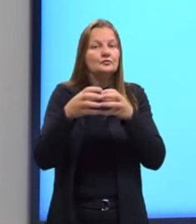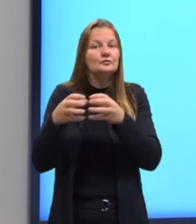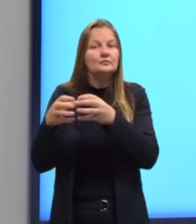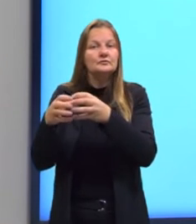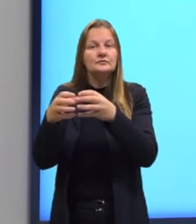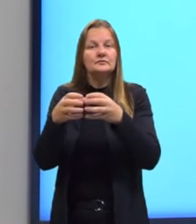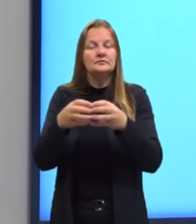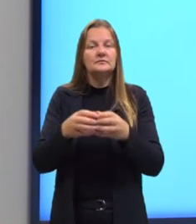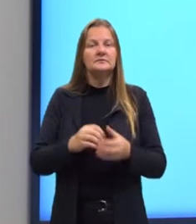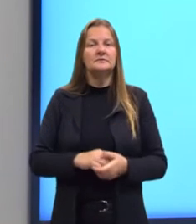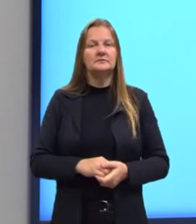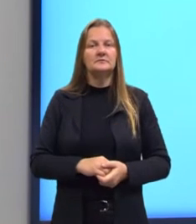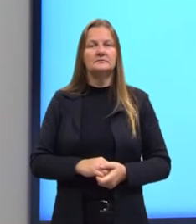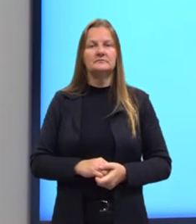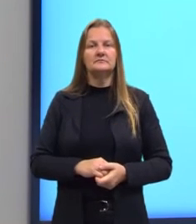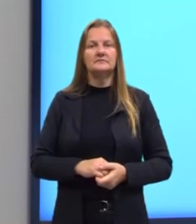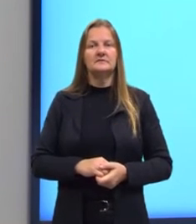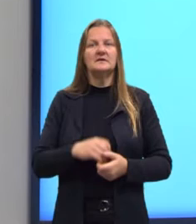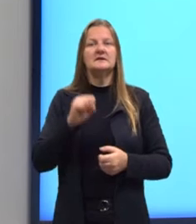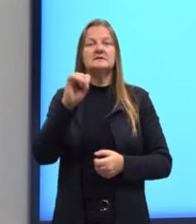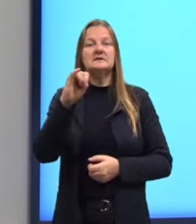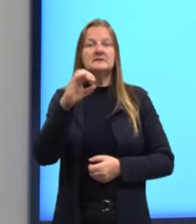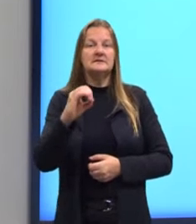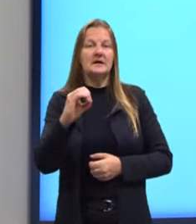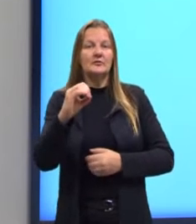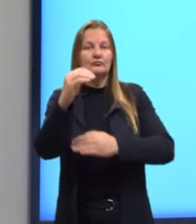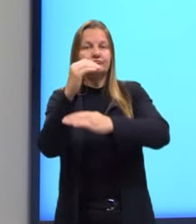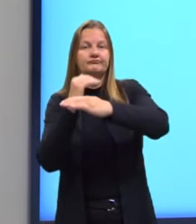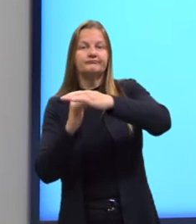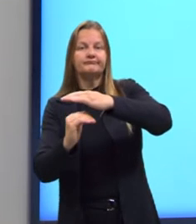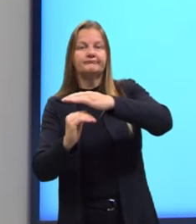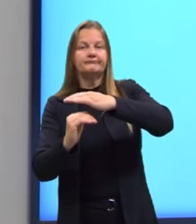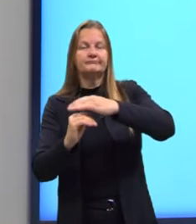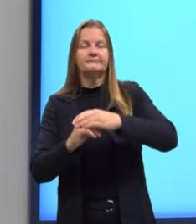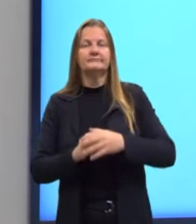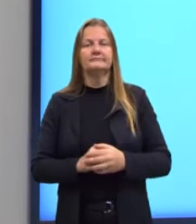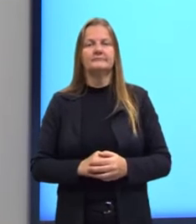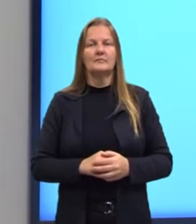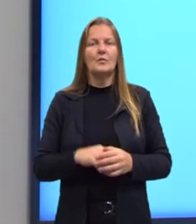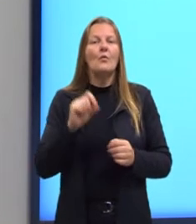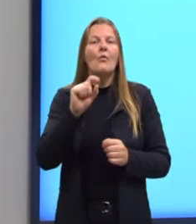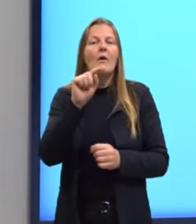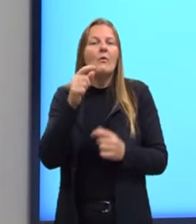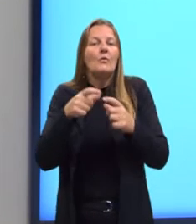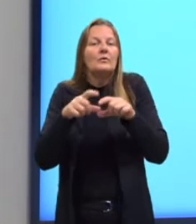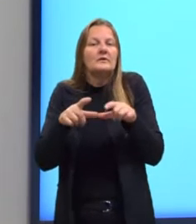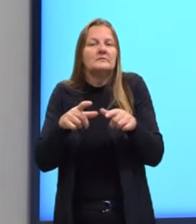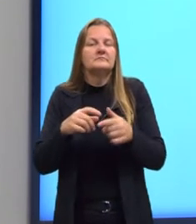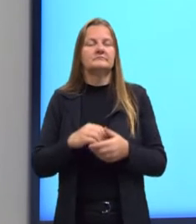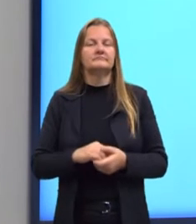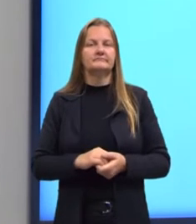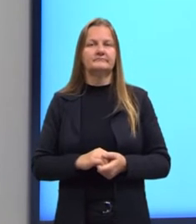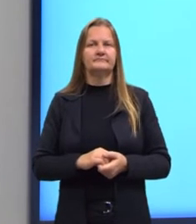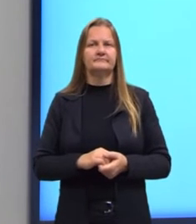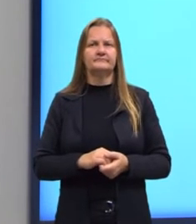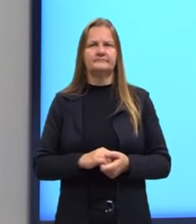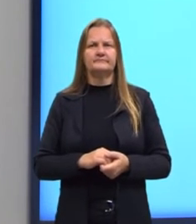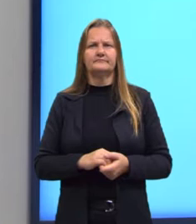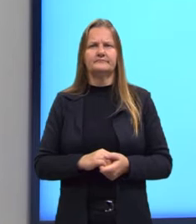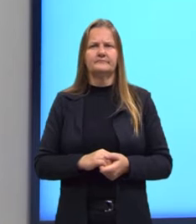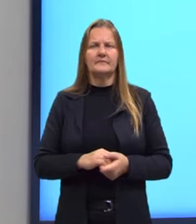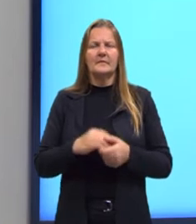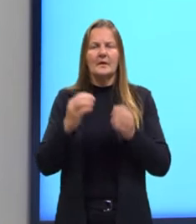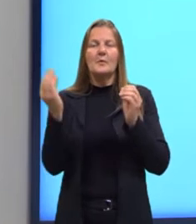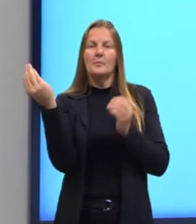e, se restar 0, qual é a posição que vai ocupar aquele termo que nós buscamos descobrir. Aqui,